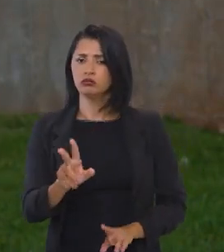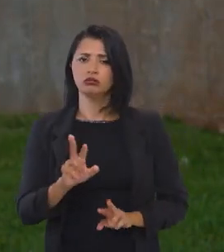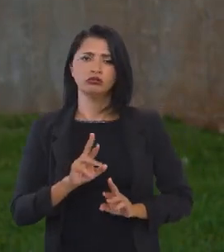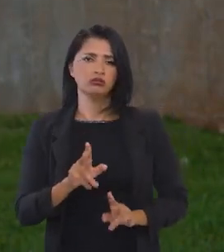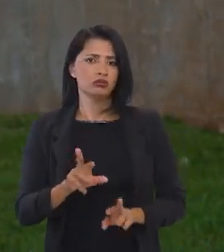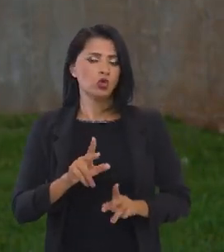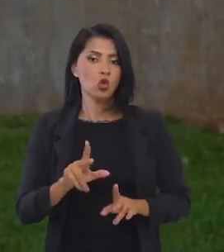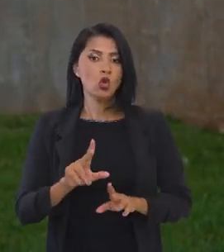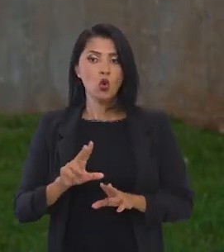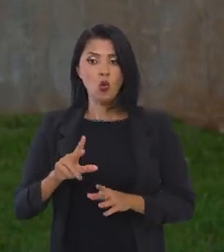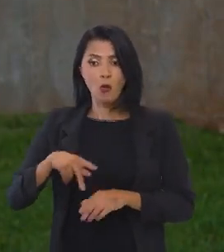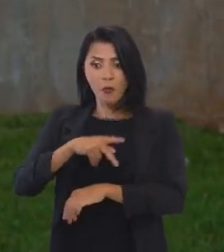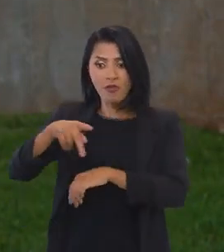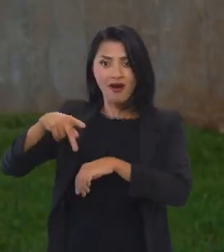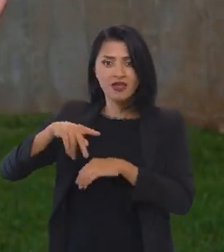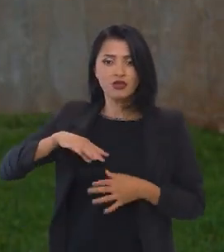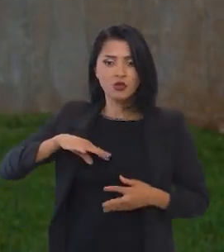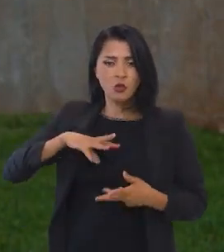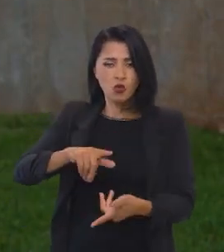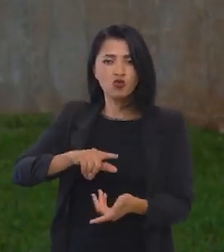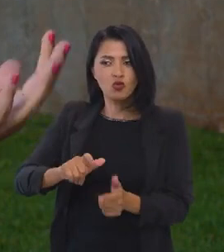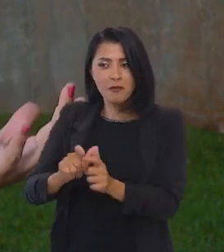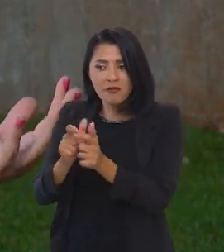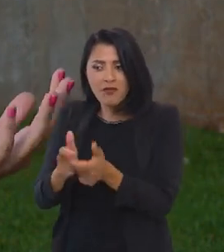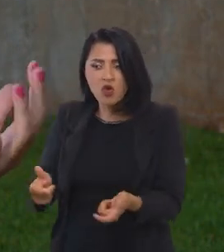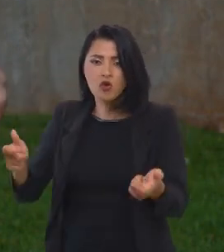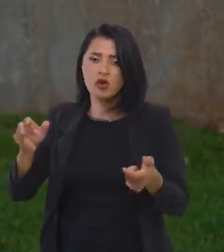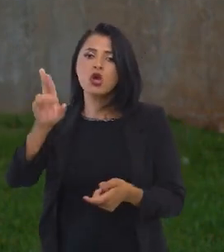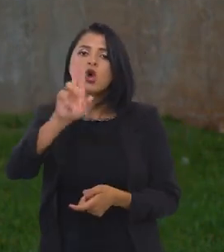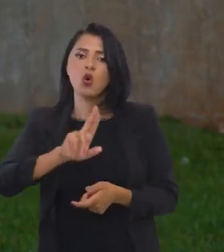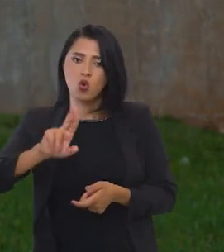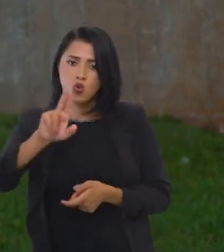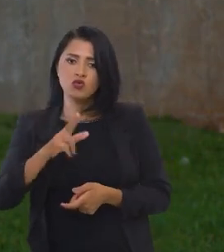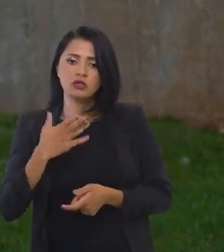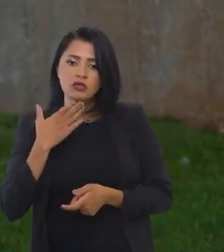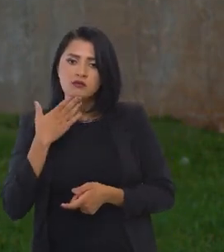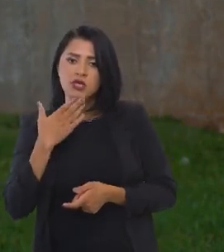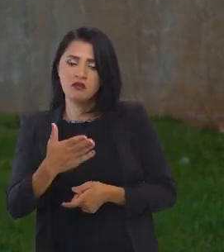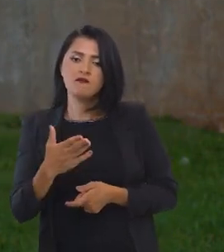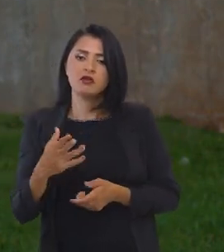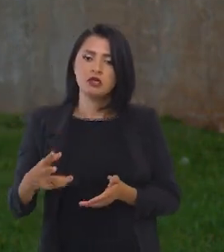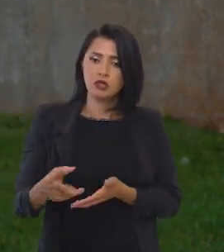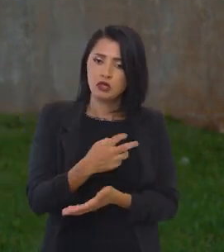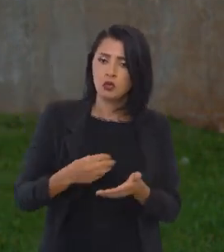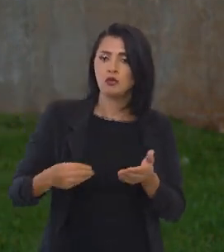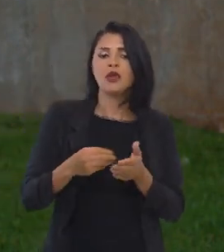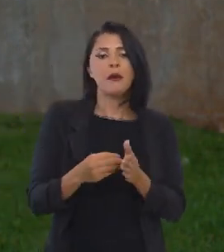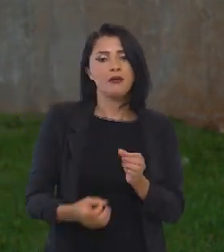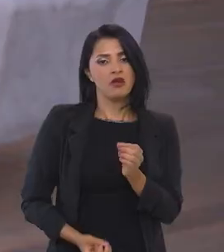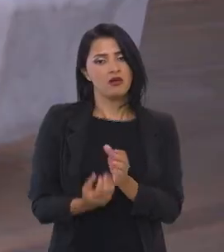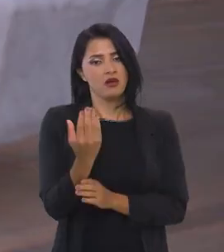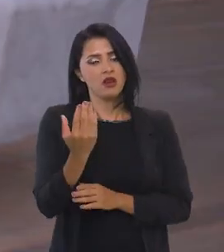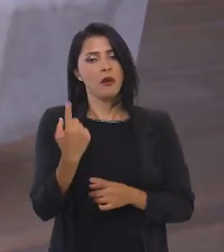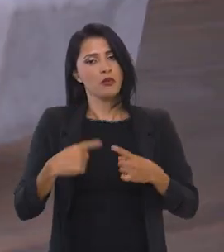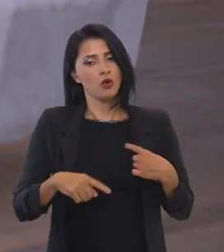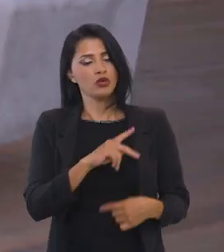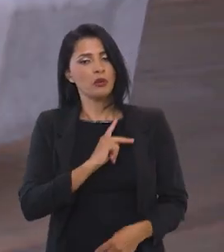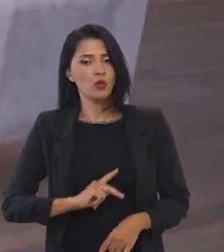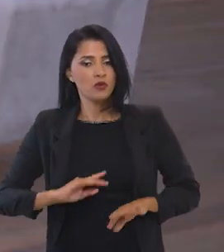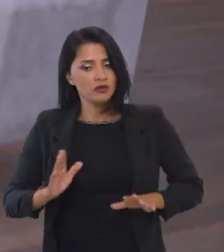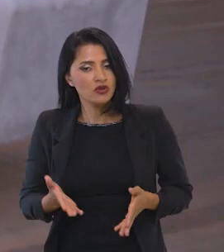isso. Todos os países do mundo, a maioria dos países do mundo usam benefício tributário para fundar políticas públicas,